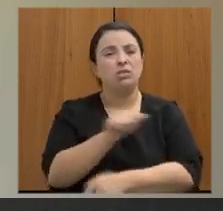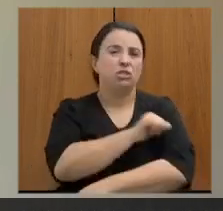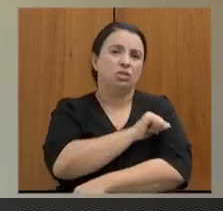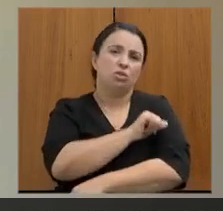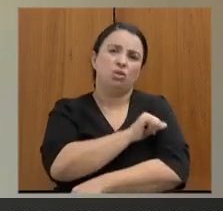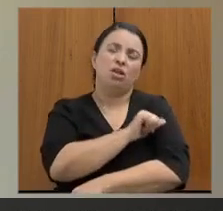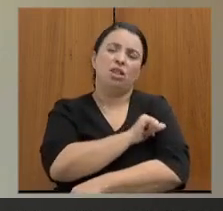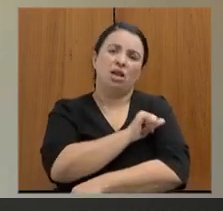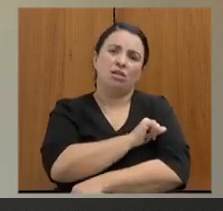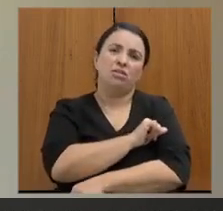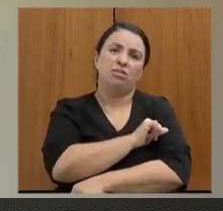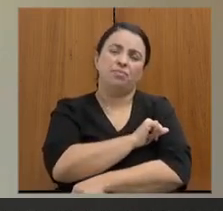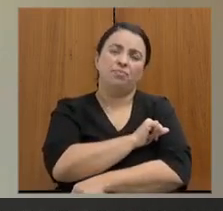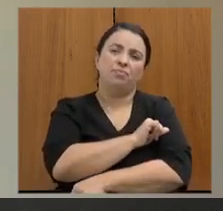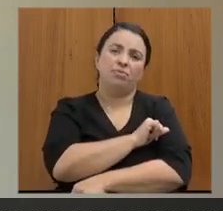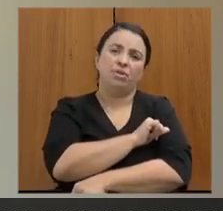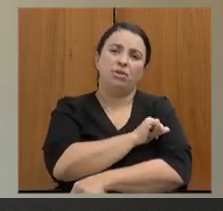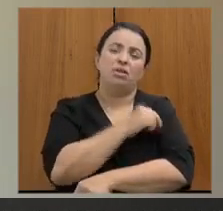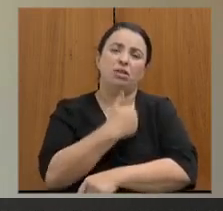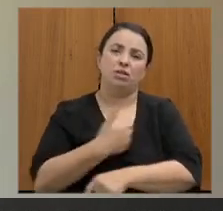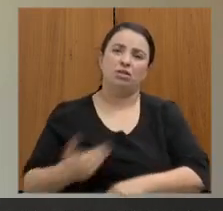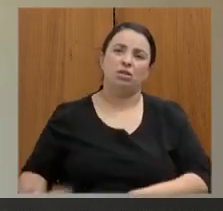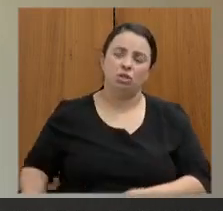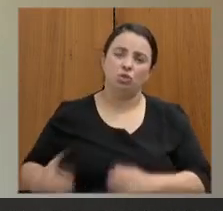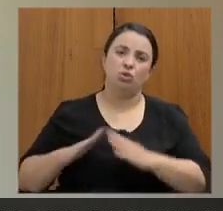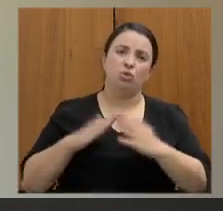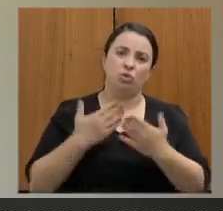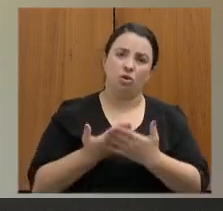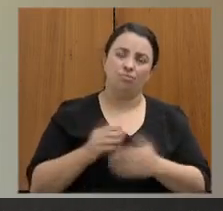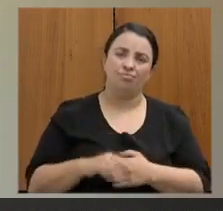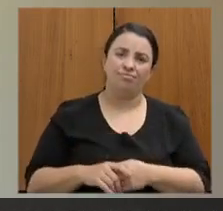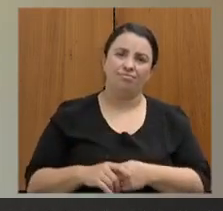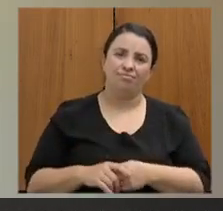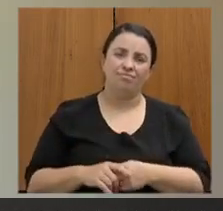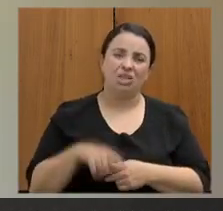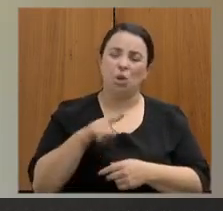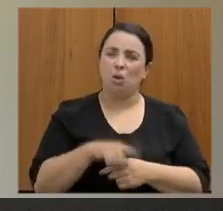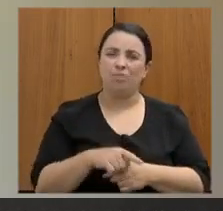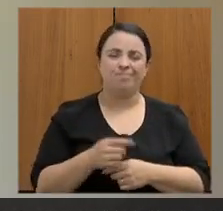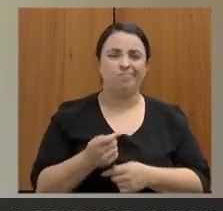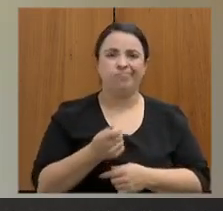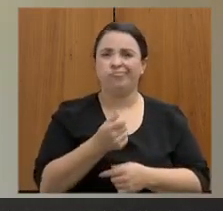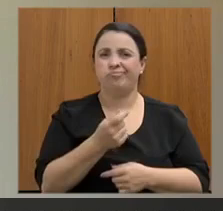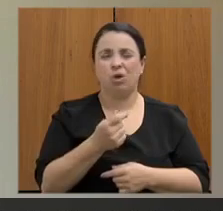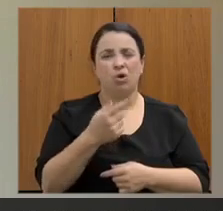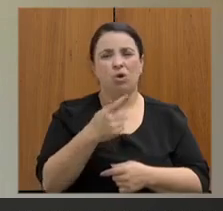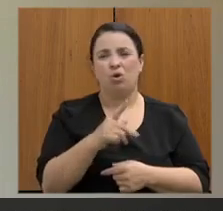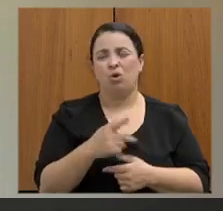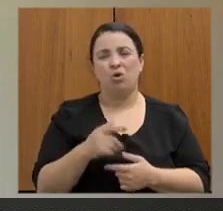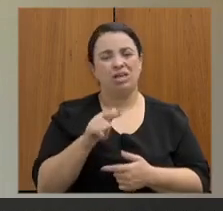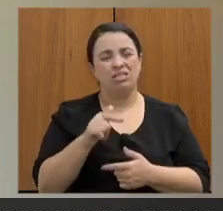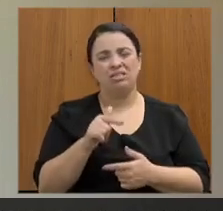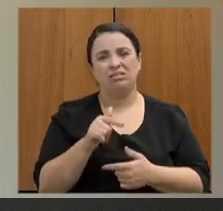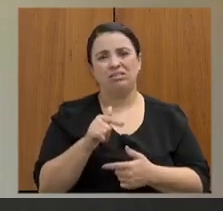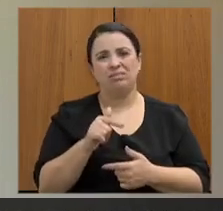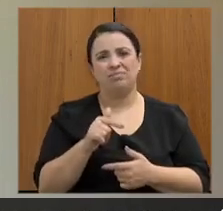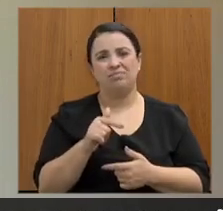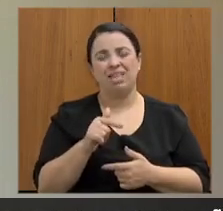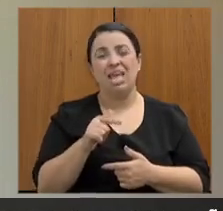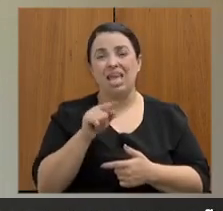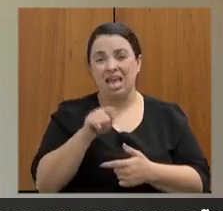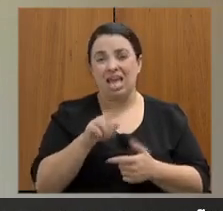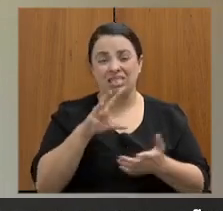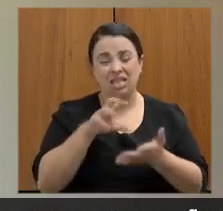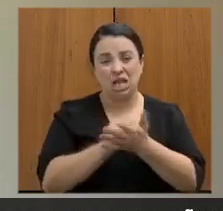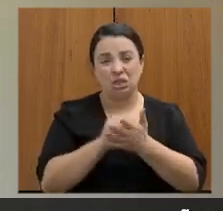então é insuficiente a forma que está sendo feita e os registros os alguns registros apresentados